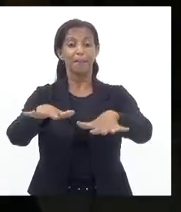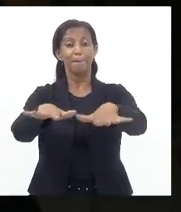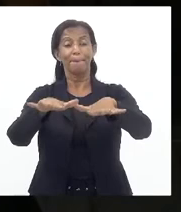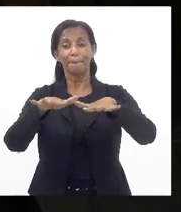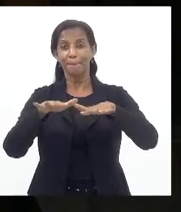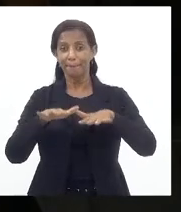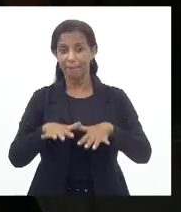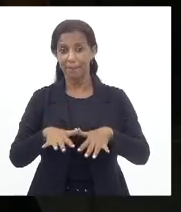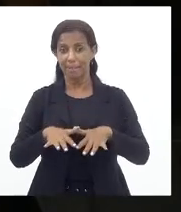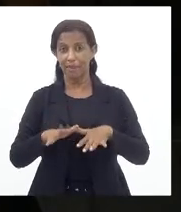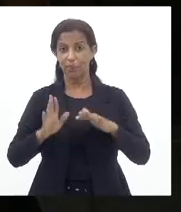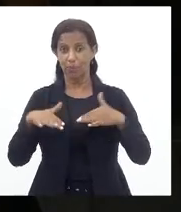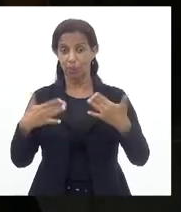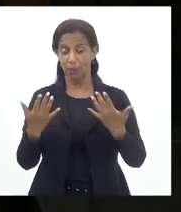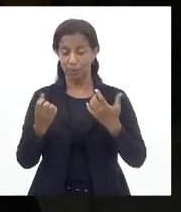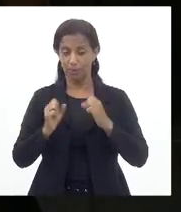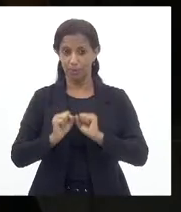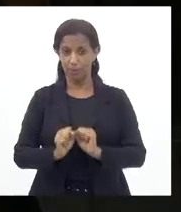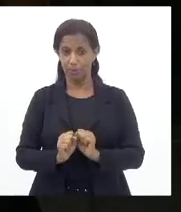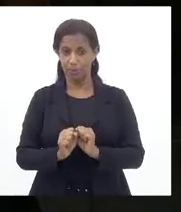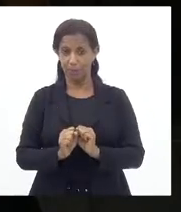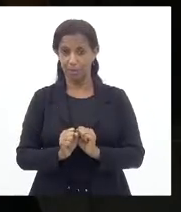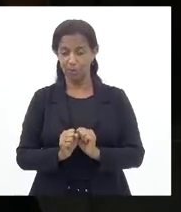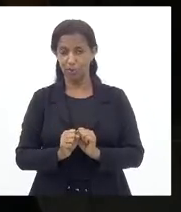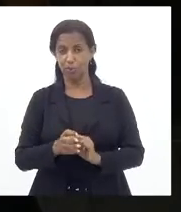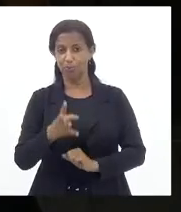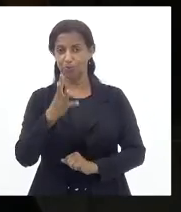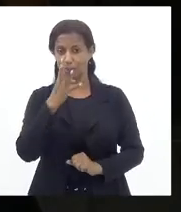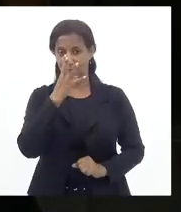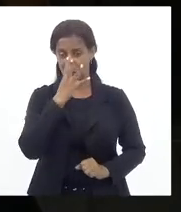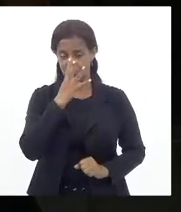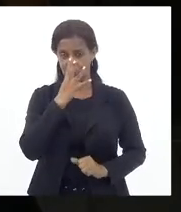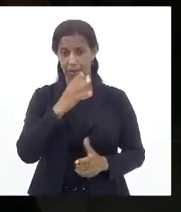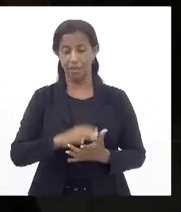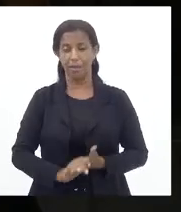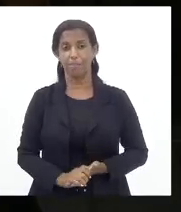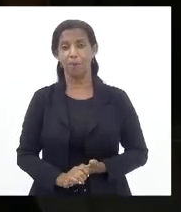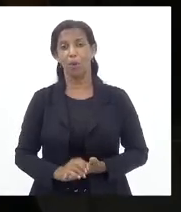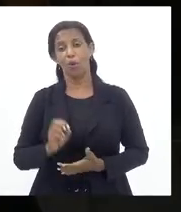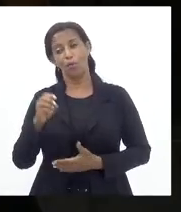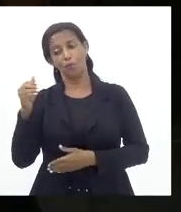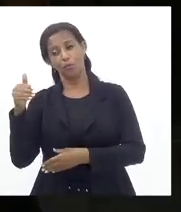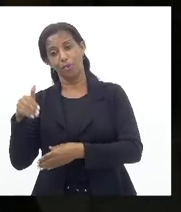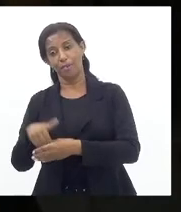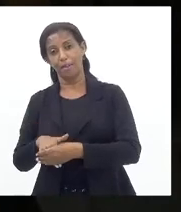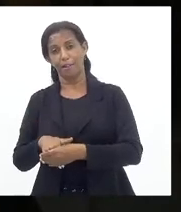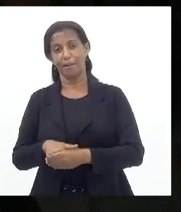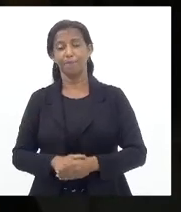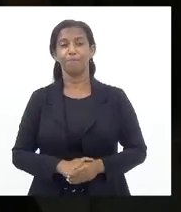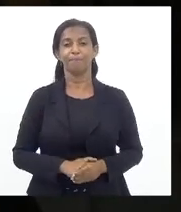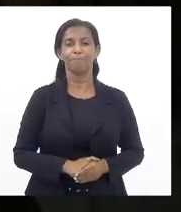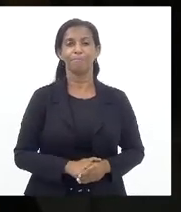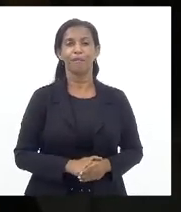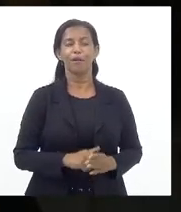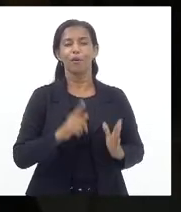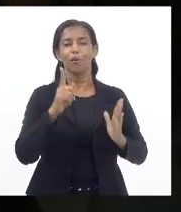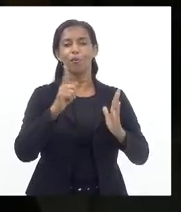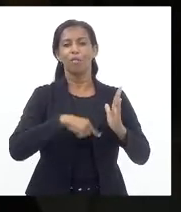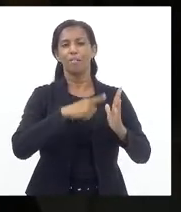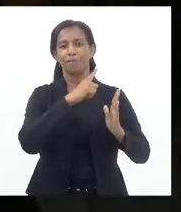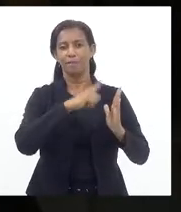podemos Apreciar Ou votar O veto